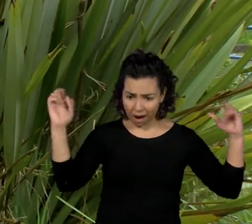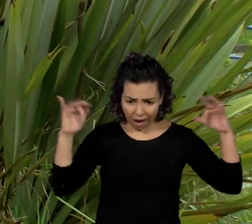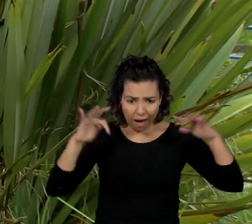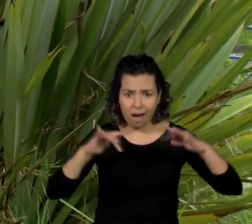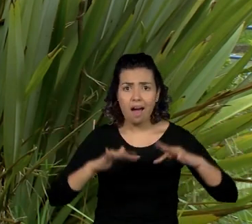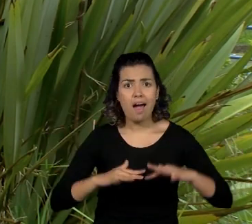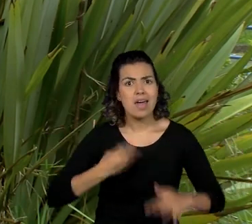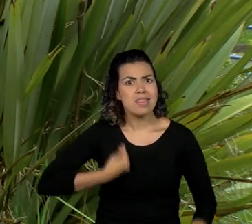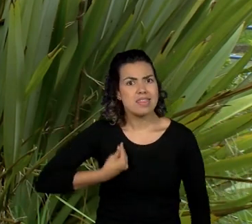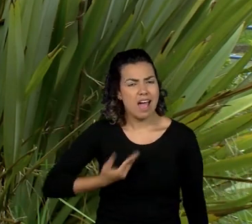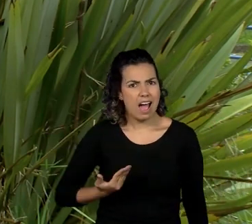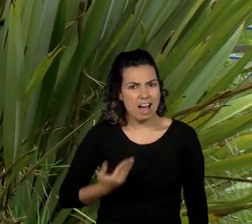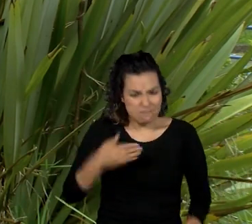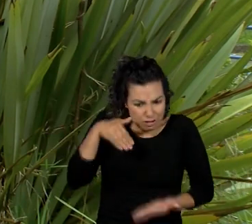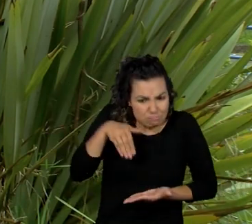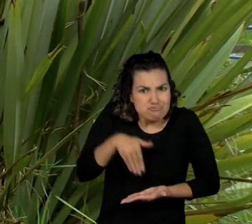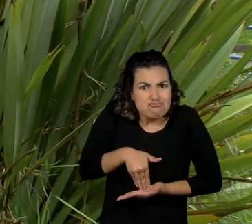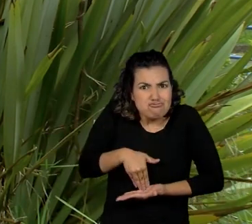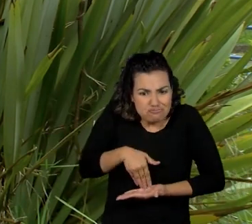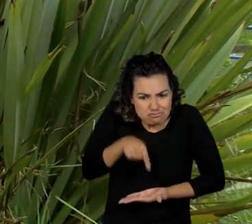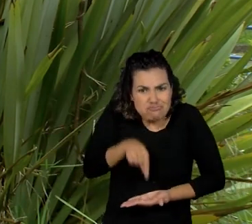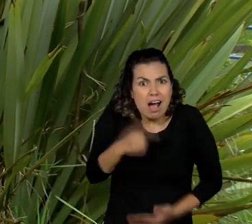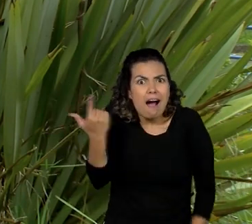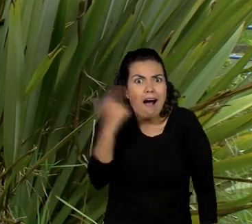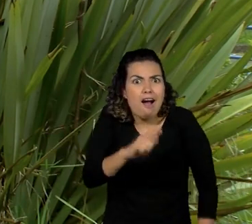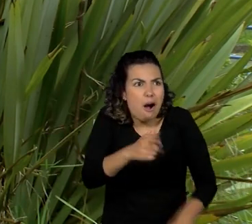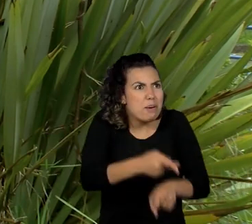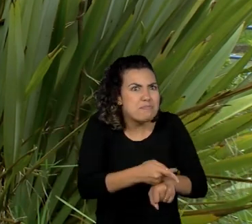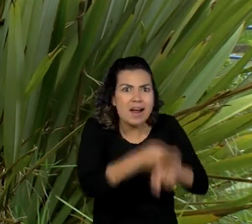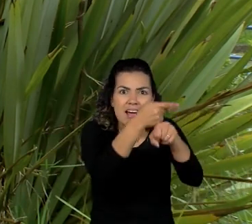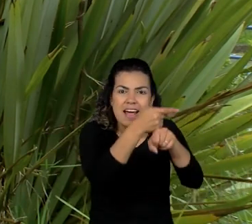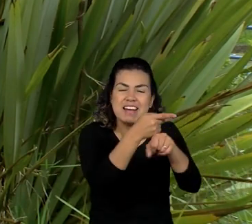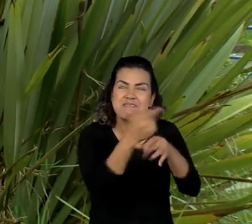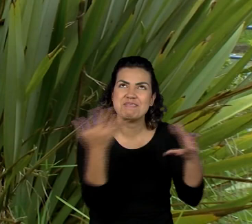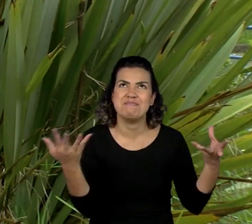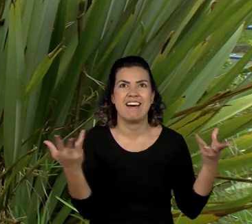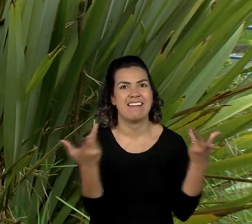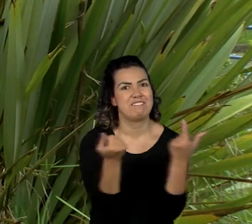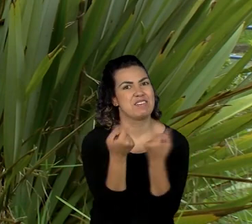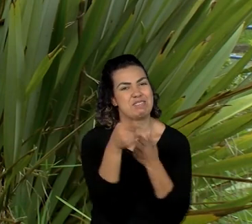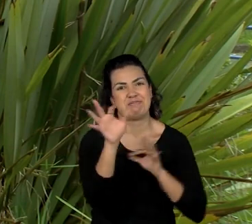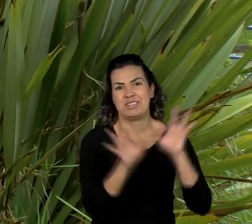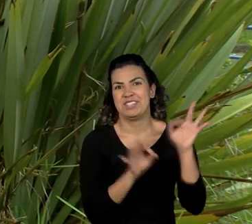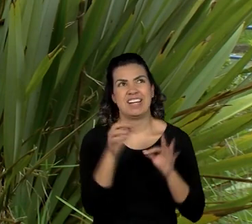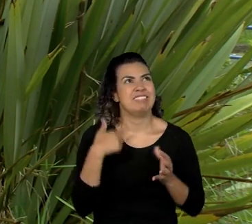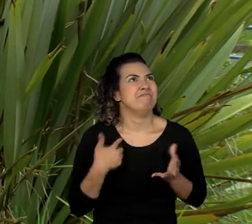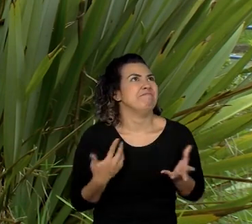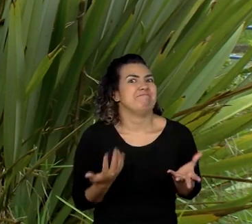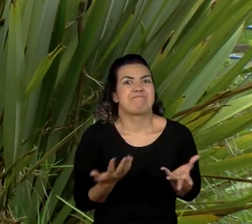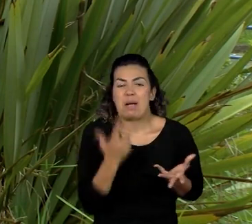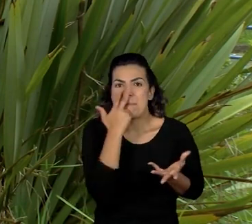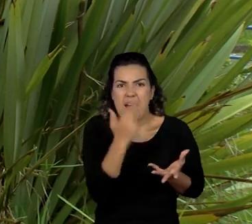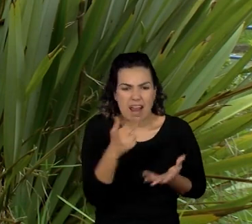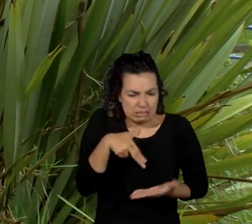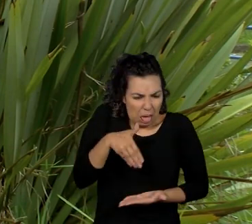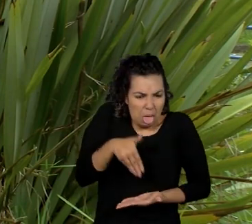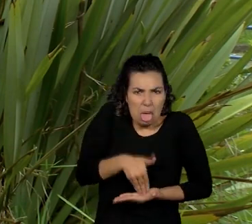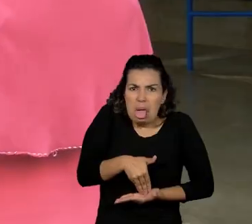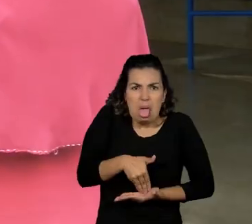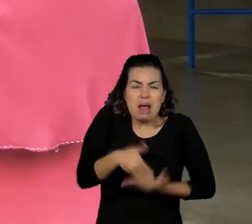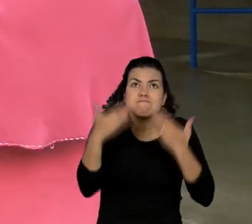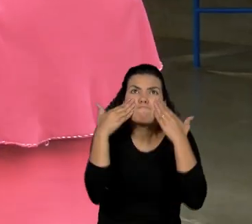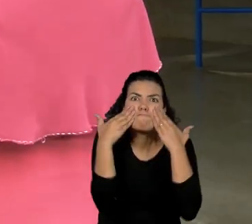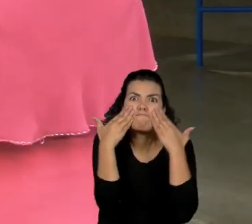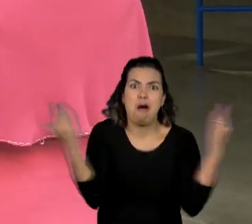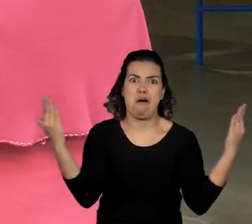parelheiros ser premiado com um projeto belíssimo desse, é realmente levar parelheiros para fora desse espaço.